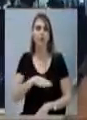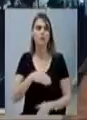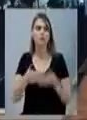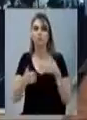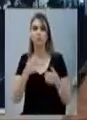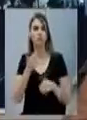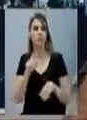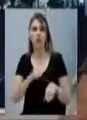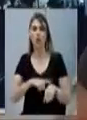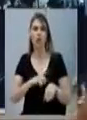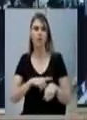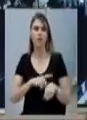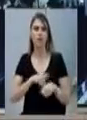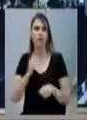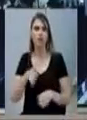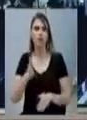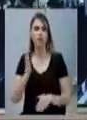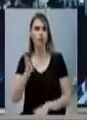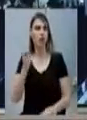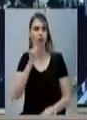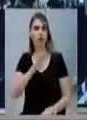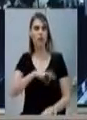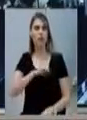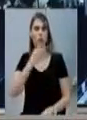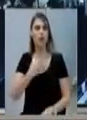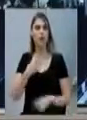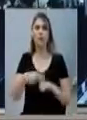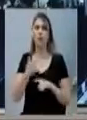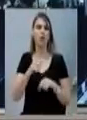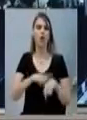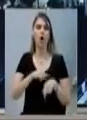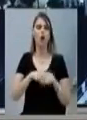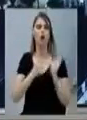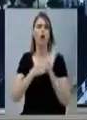tem hora. Secretário não tem hora. Já ganha bem para não ter hora. Né?